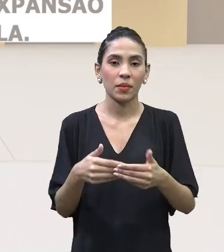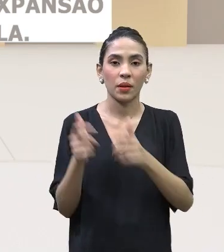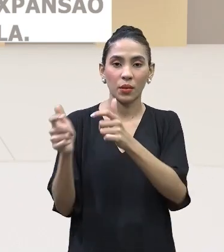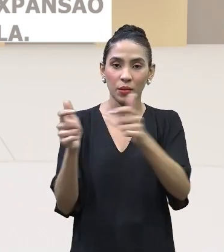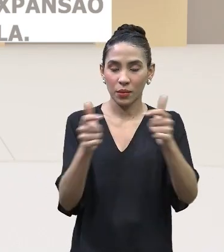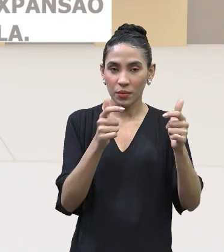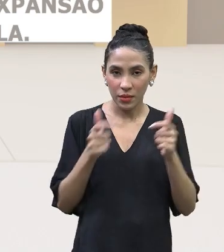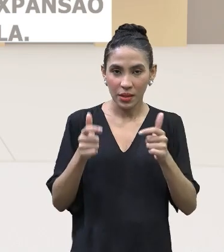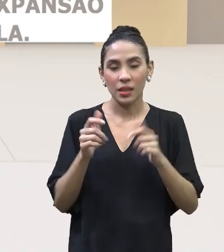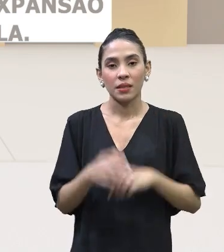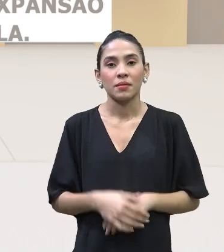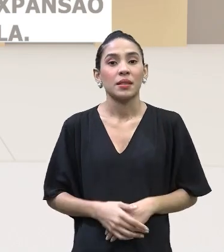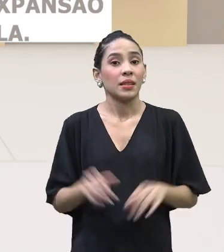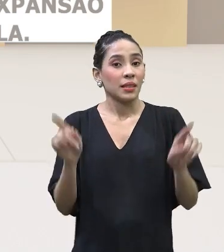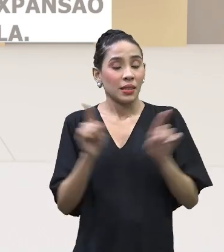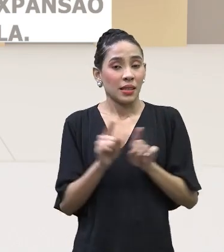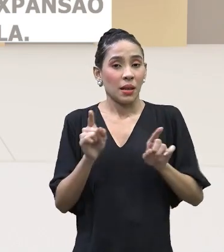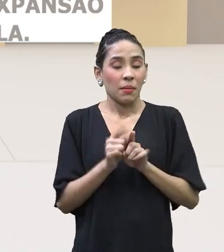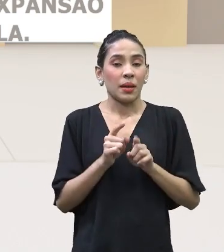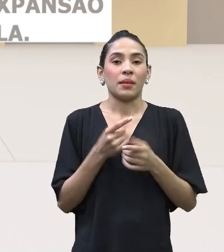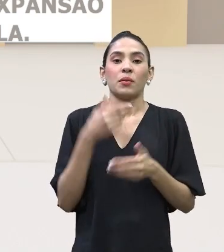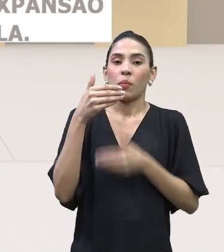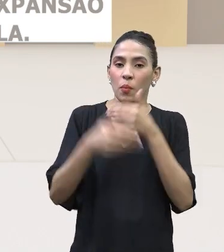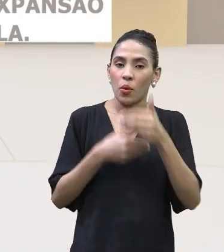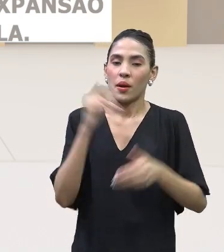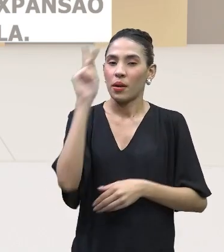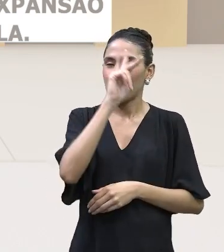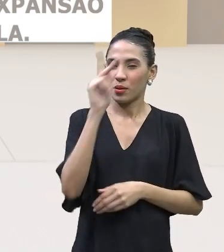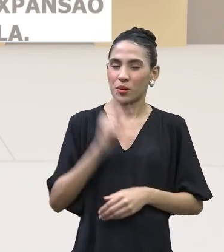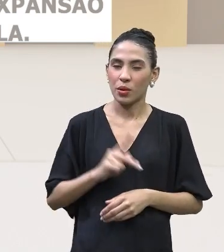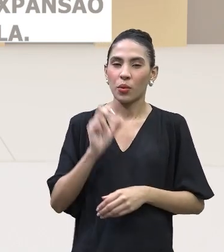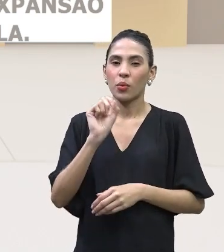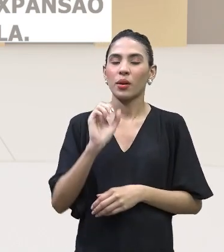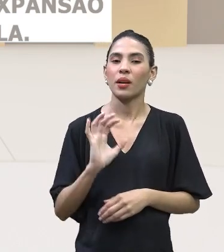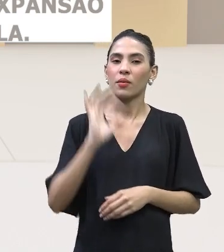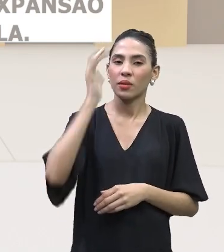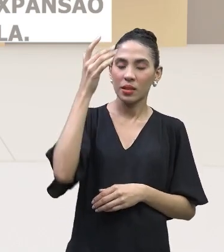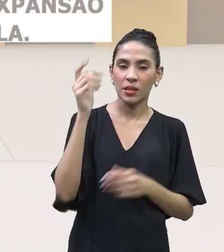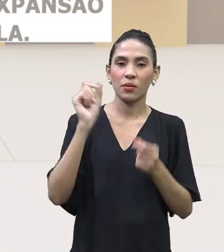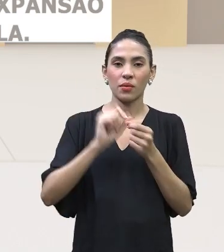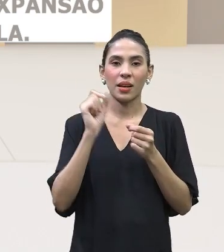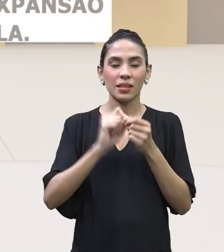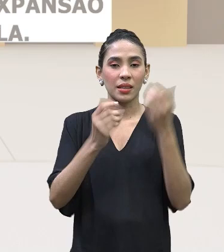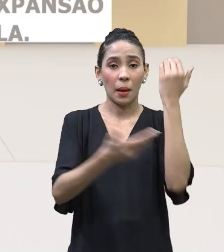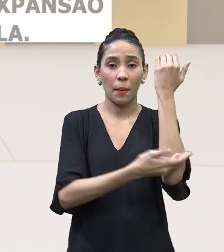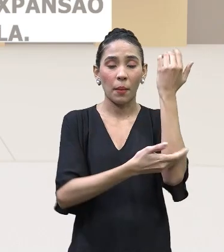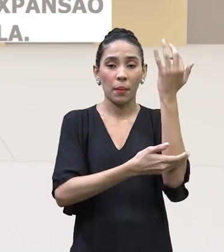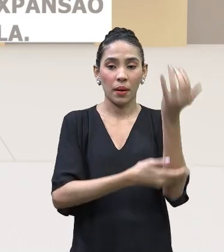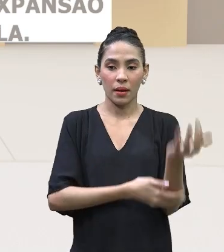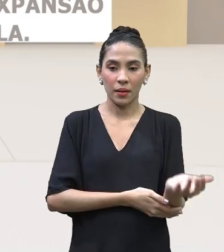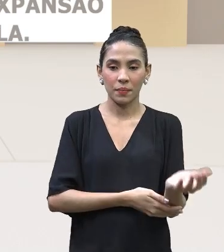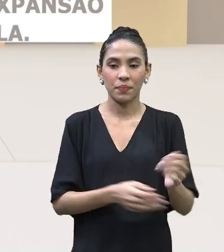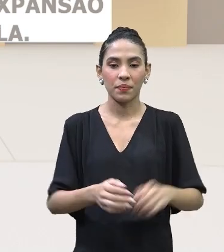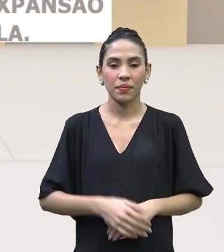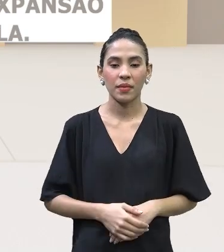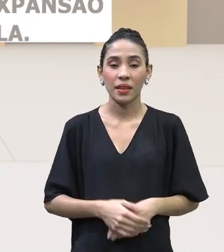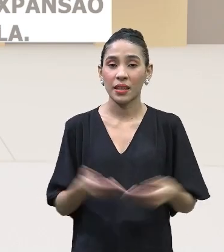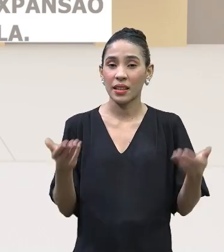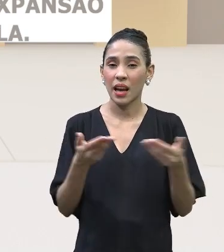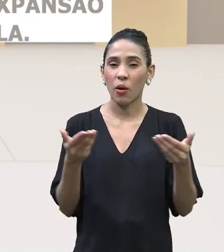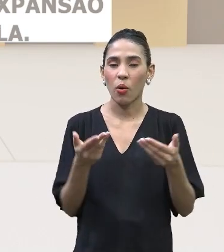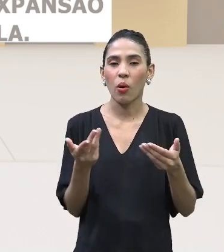localizar, já também fizemos esse processo histórico do que aconteceu para fazer esse desmatamento na região. E a gente vai, então,